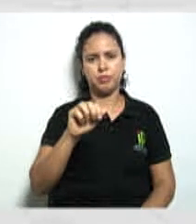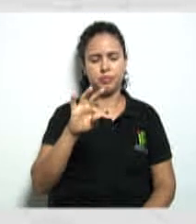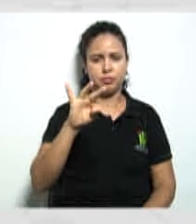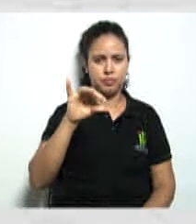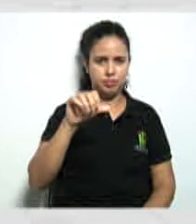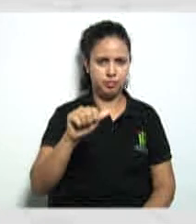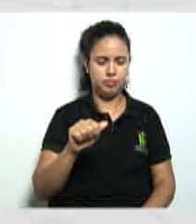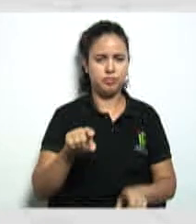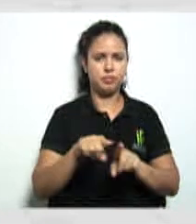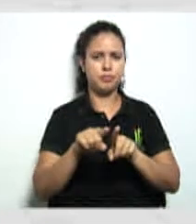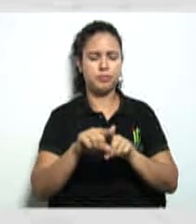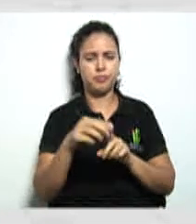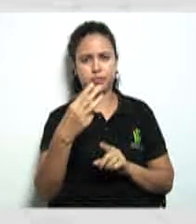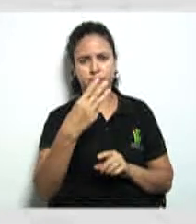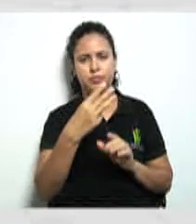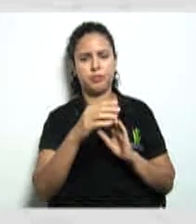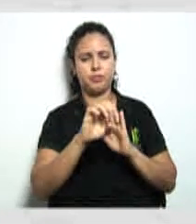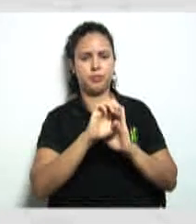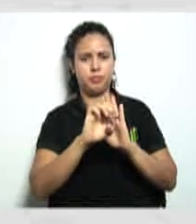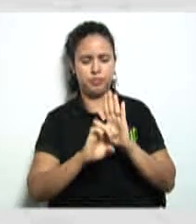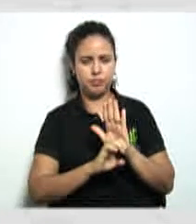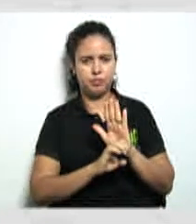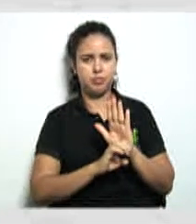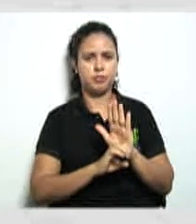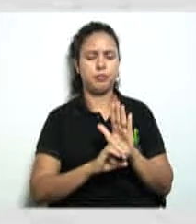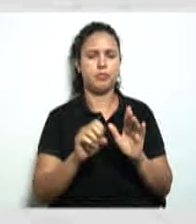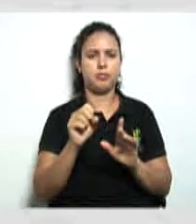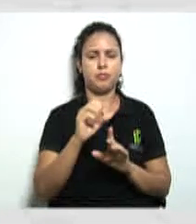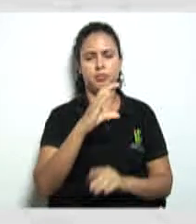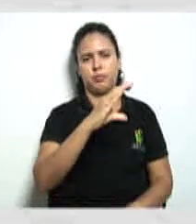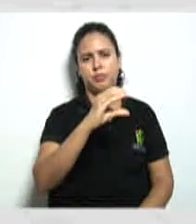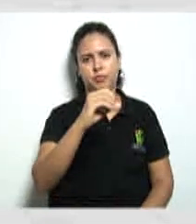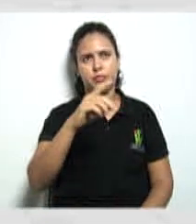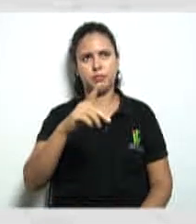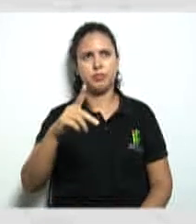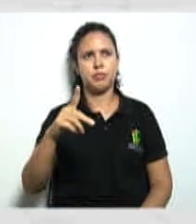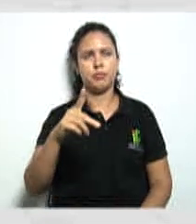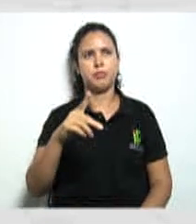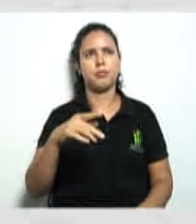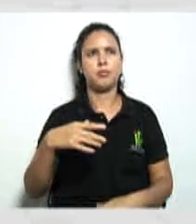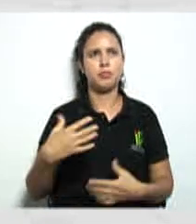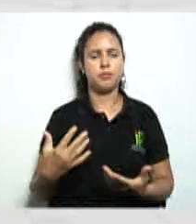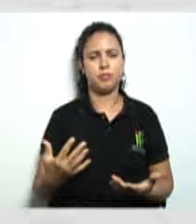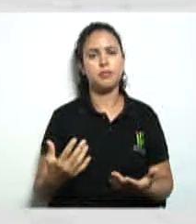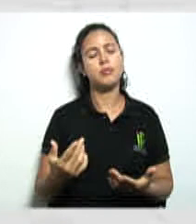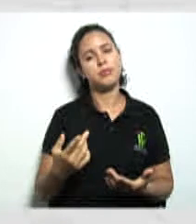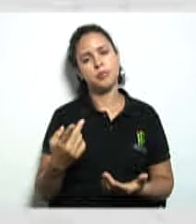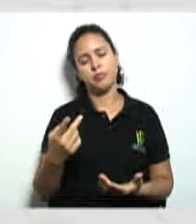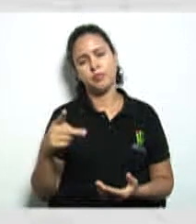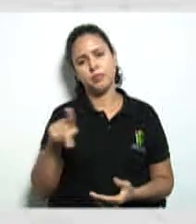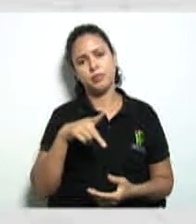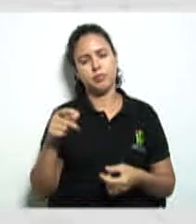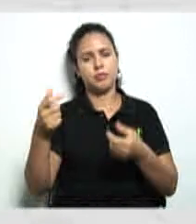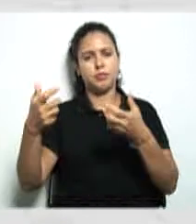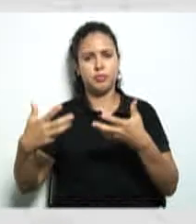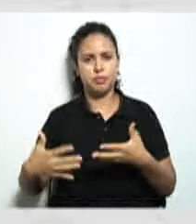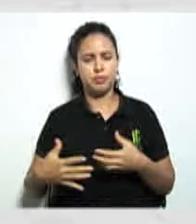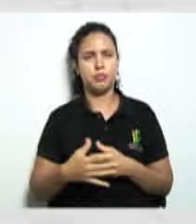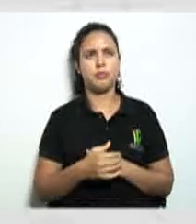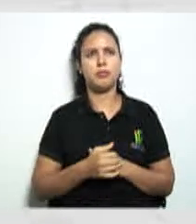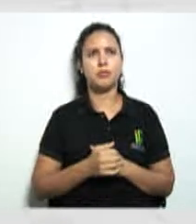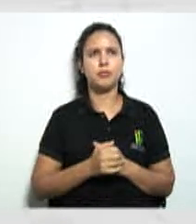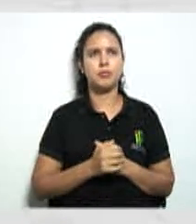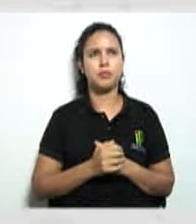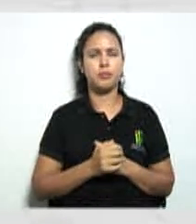vias do estatuto social da cooperativa certo também está lá no nosso slide professora Marisete passou isso para vocês olha só